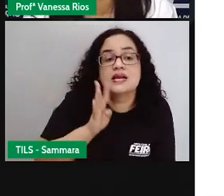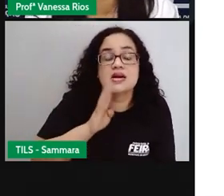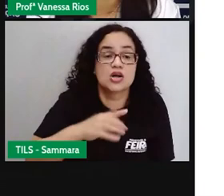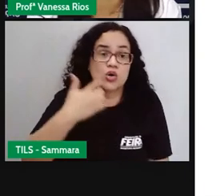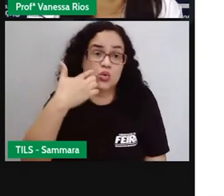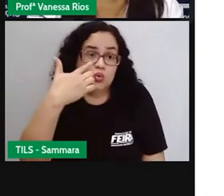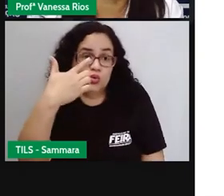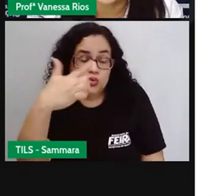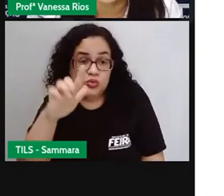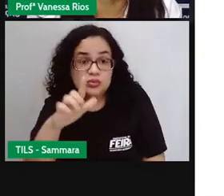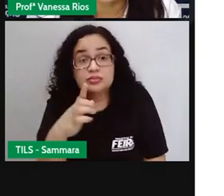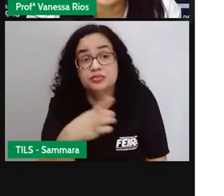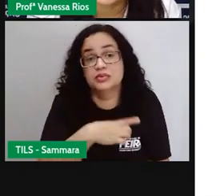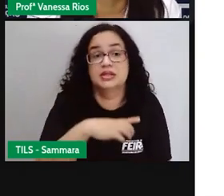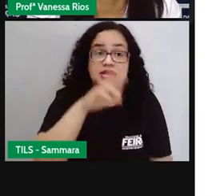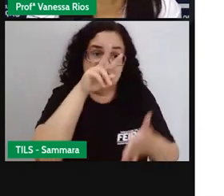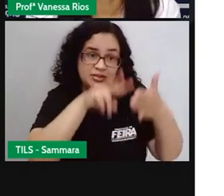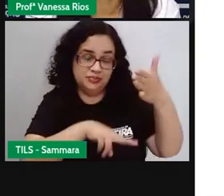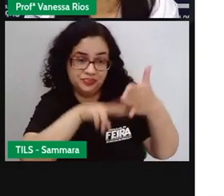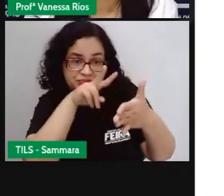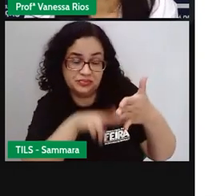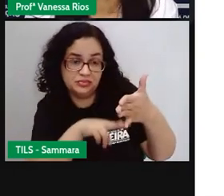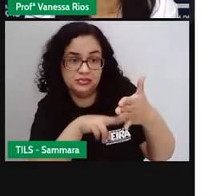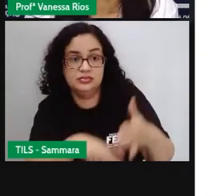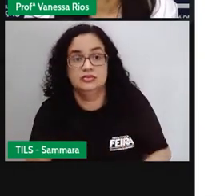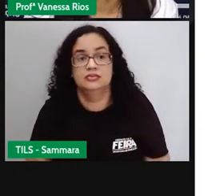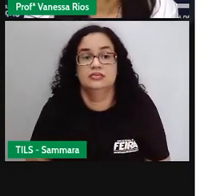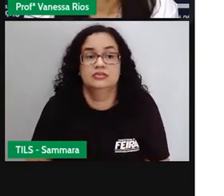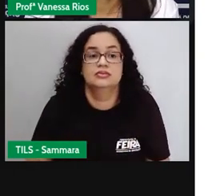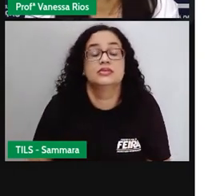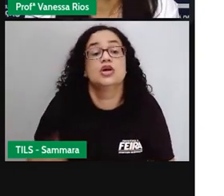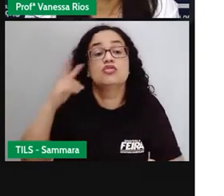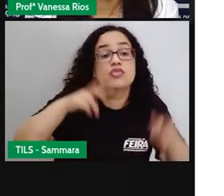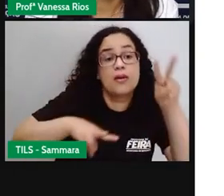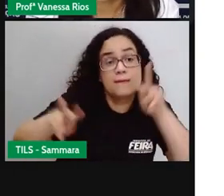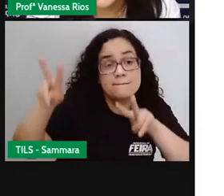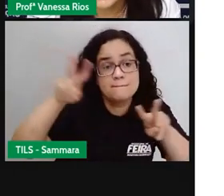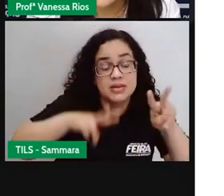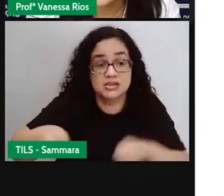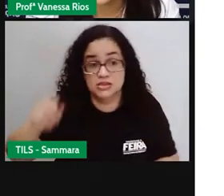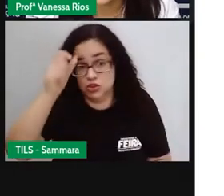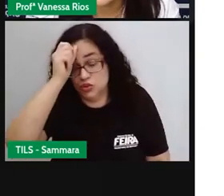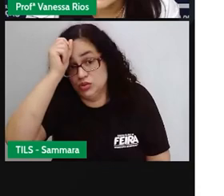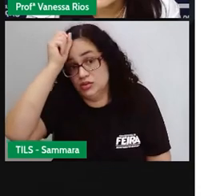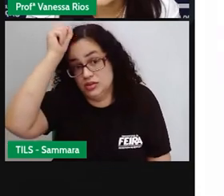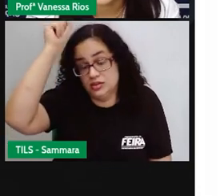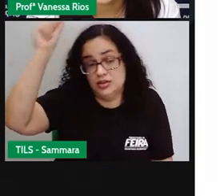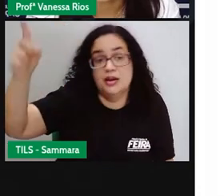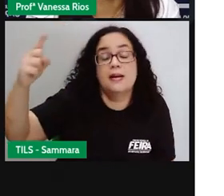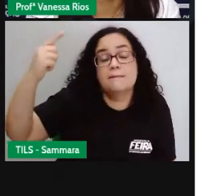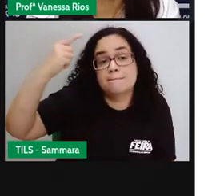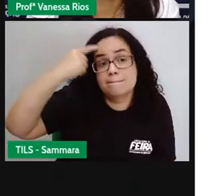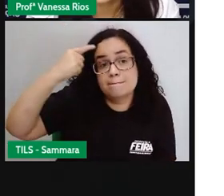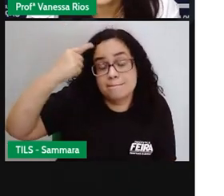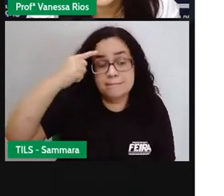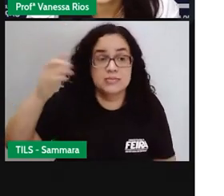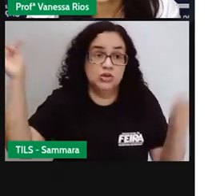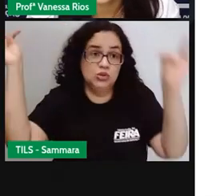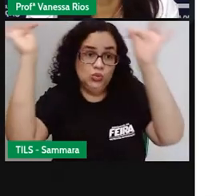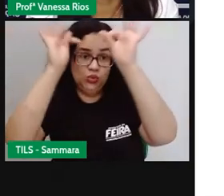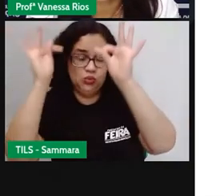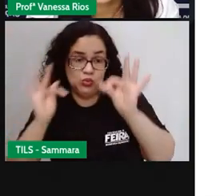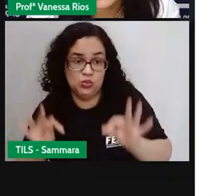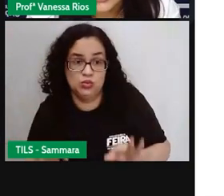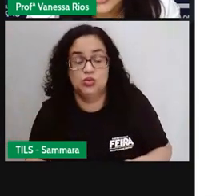outros tenham acesso à leitura que você fez. Observe aí essa ideia, pense nisso, né, e se organize